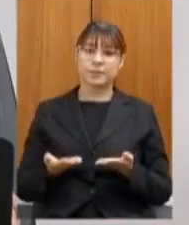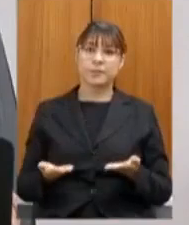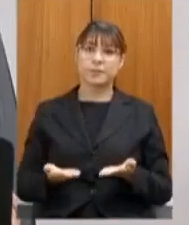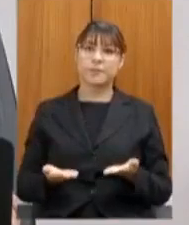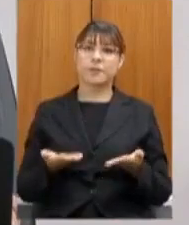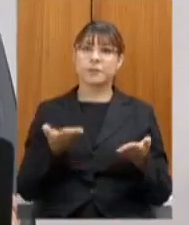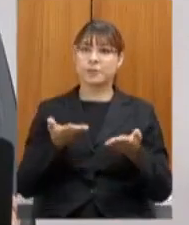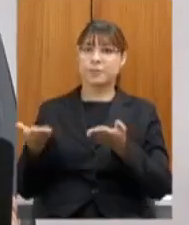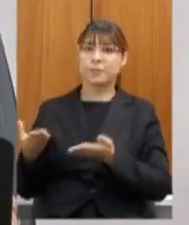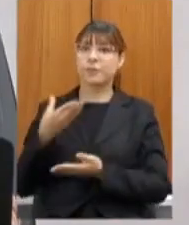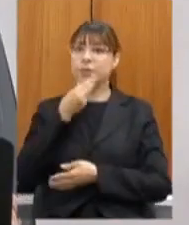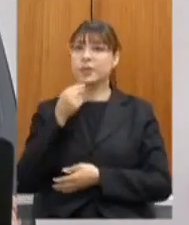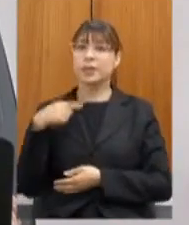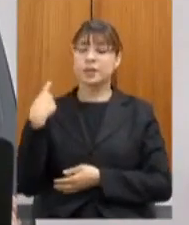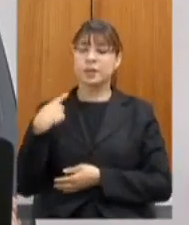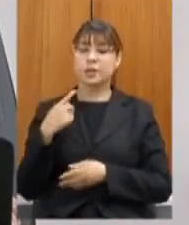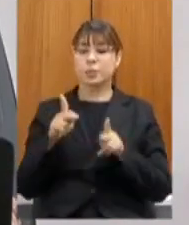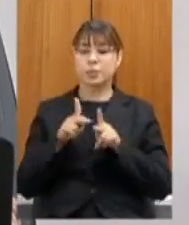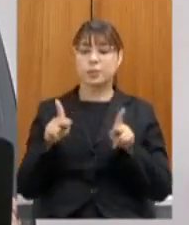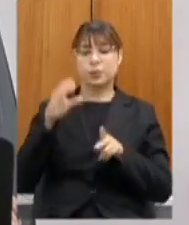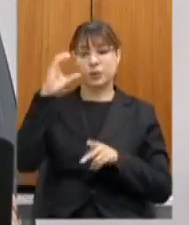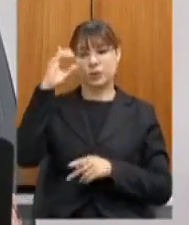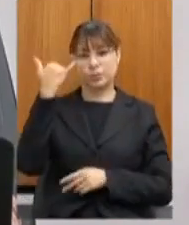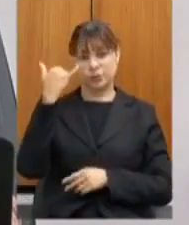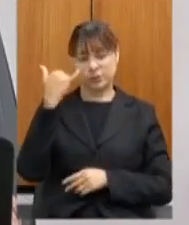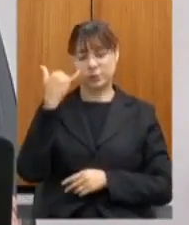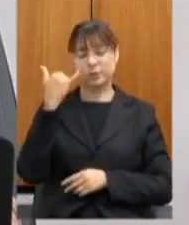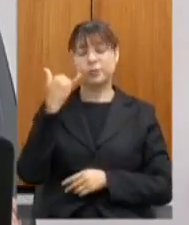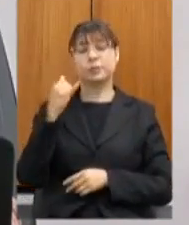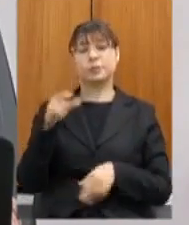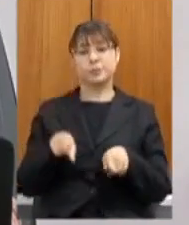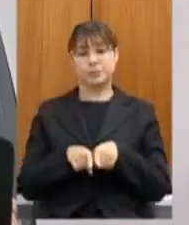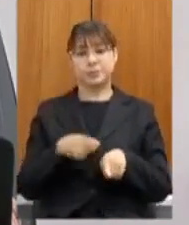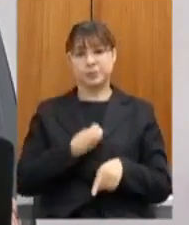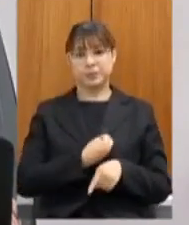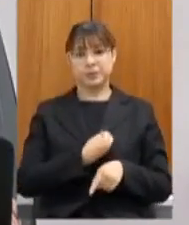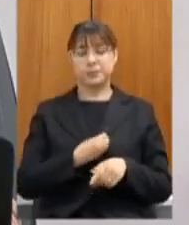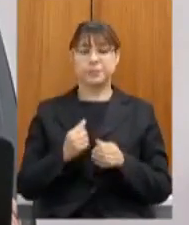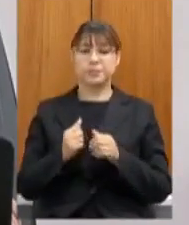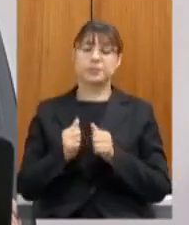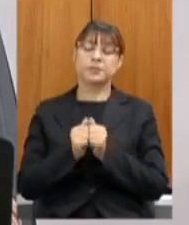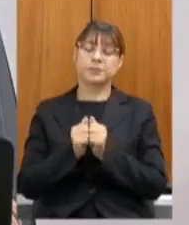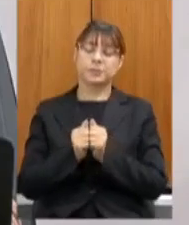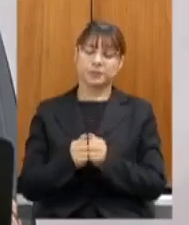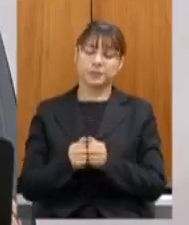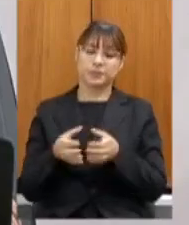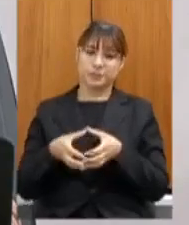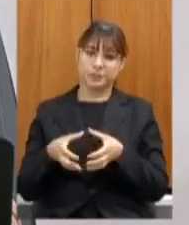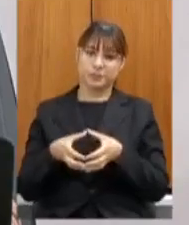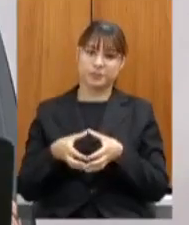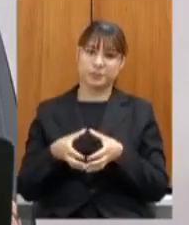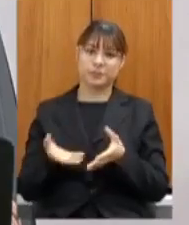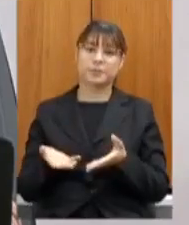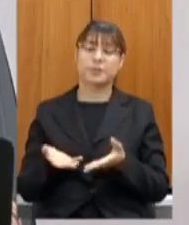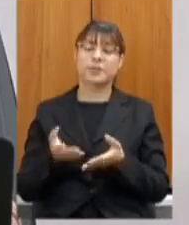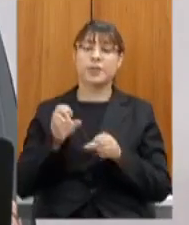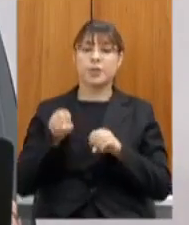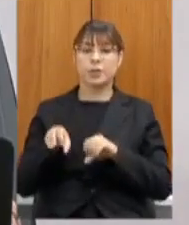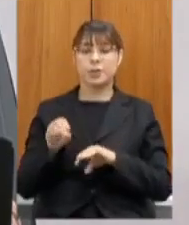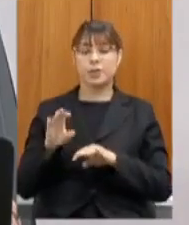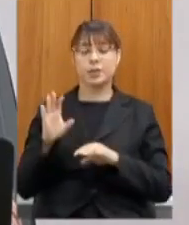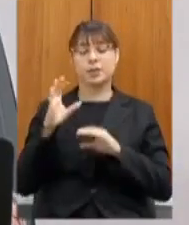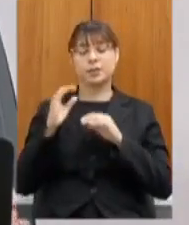considerações do deputado professor Clayton que é membro efetivo da comissão de educação ciência e tecnologia aqui da assembleia